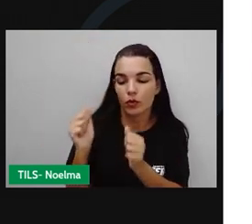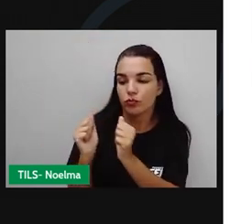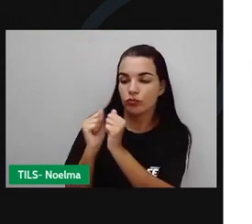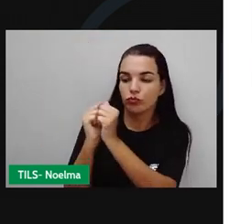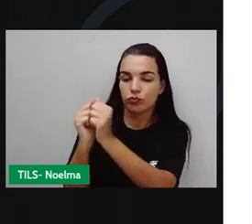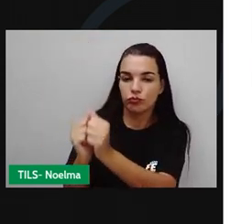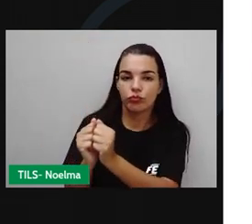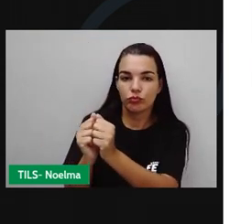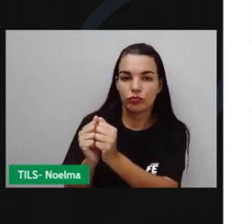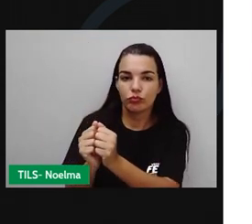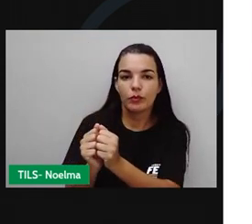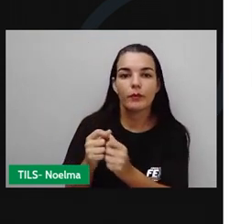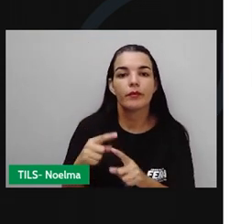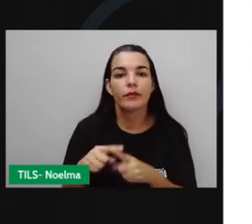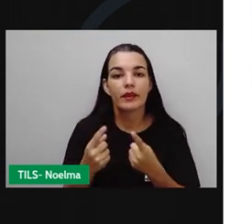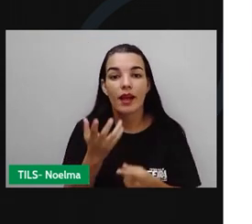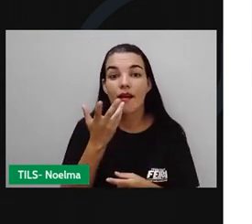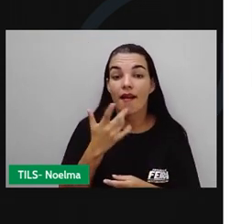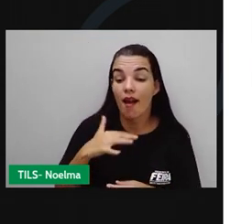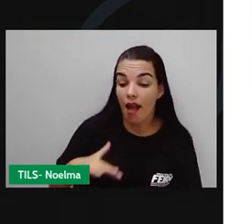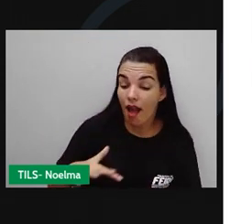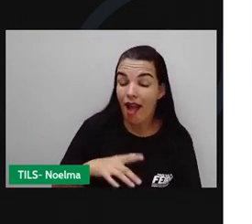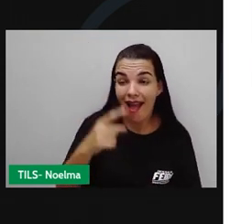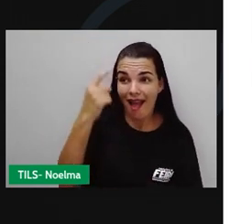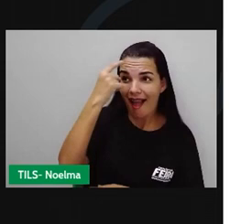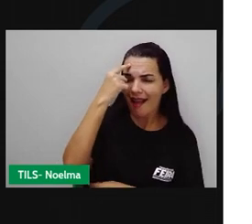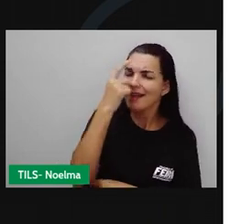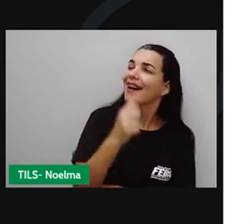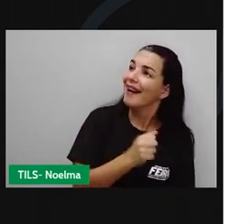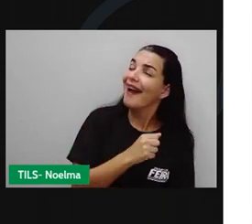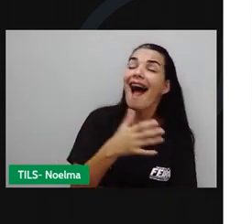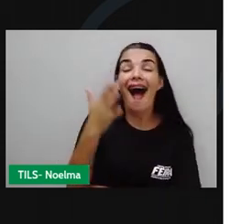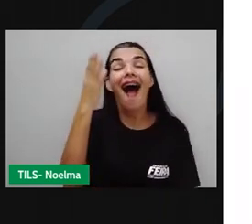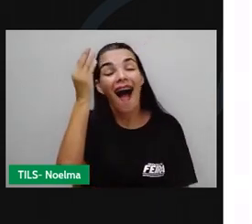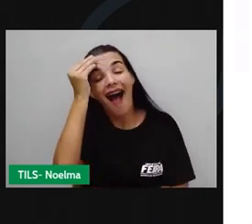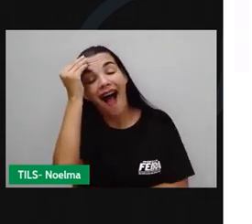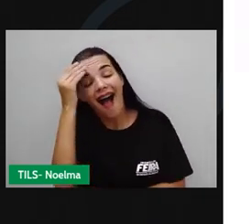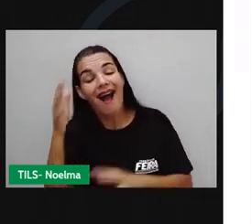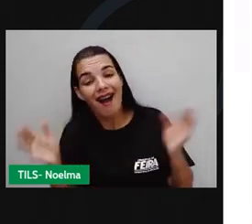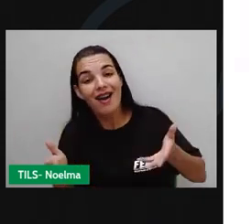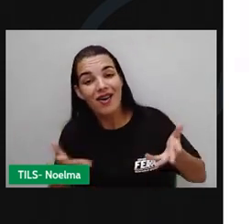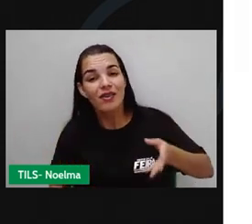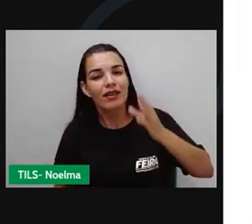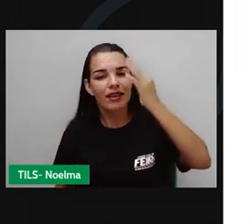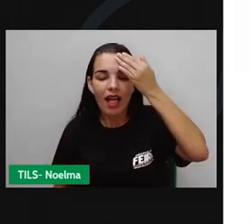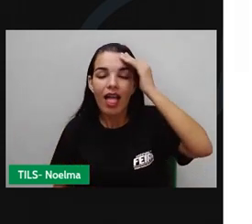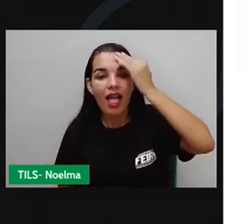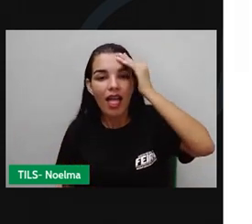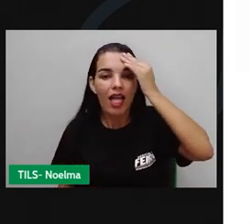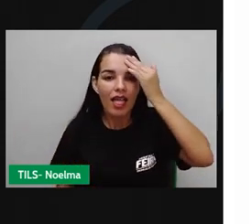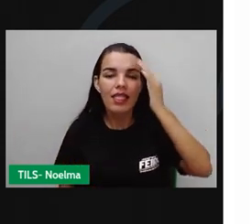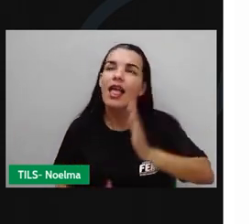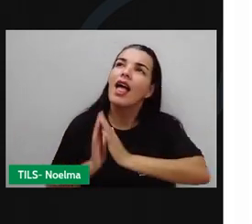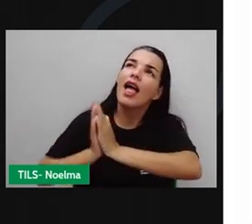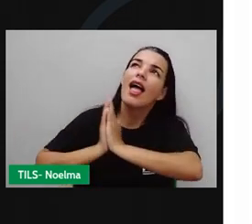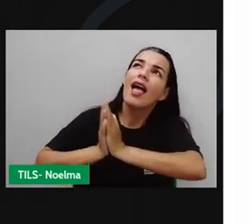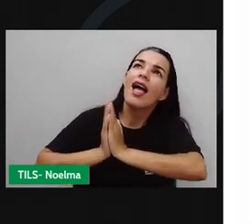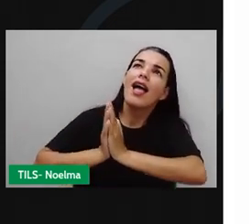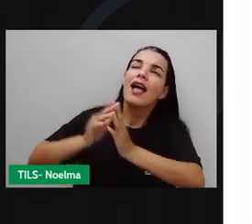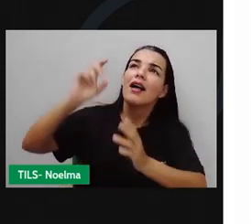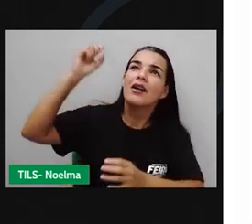Entenderam, crianças? Ah, São Pedro! É, meu pai fala, São São